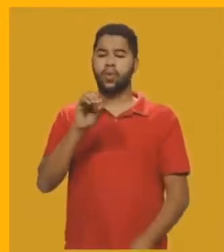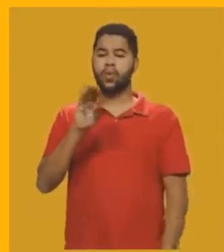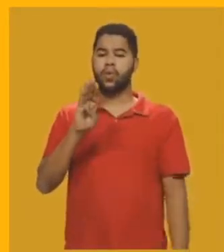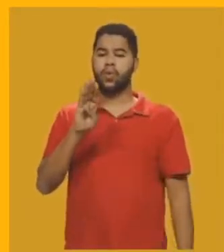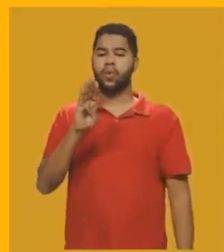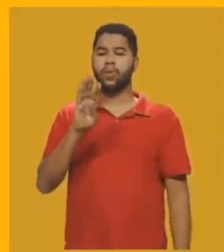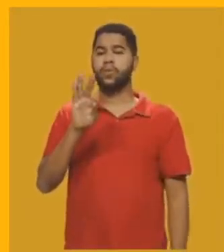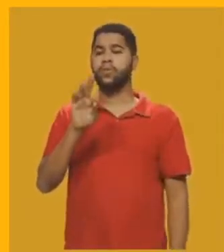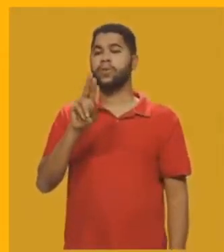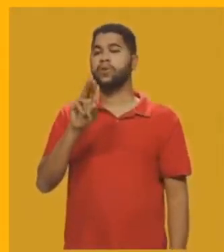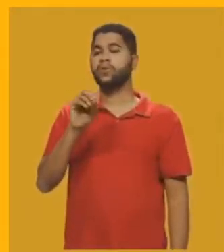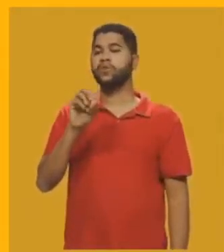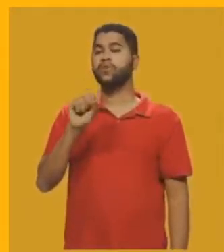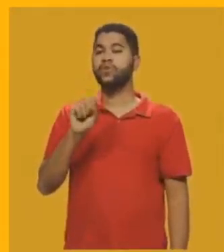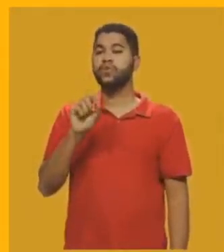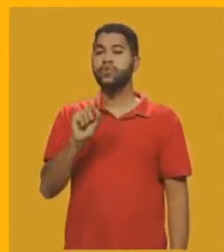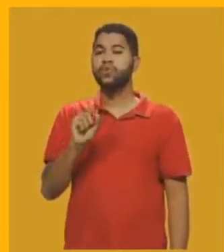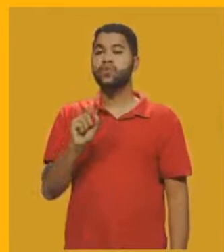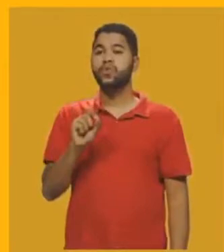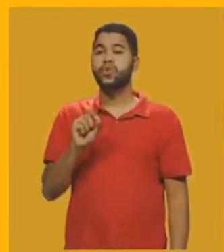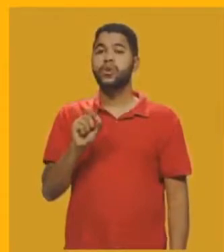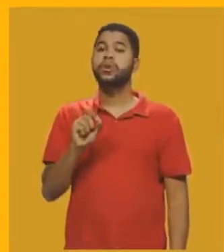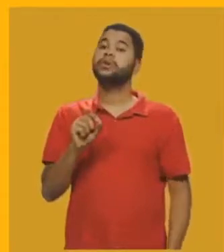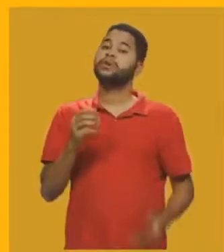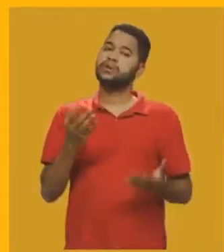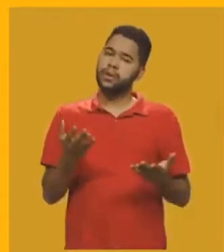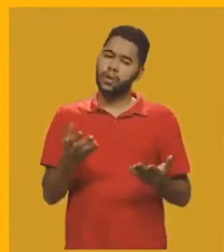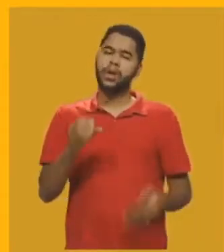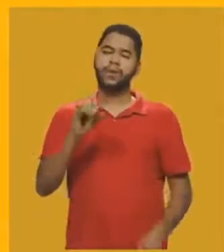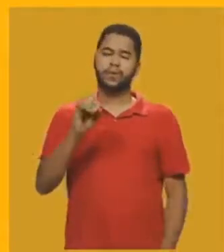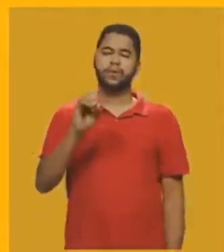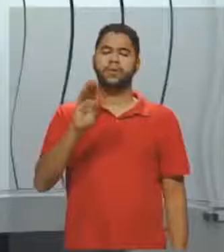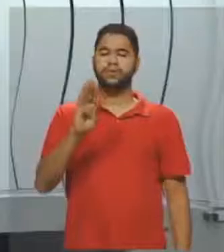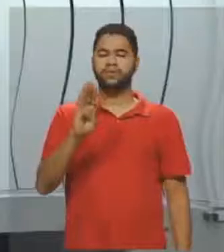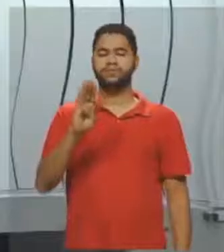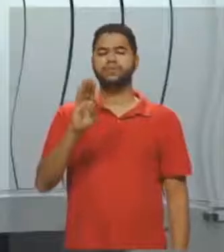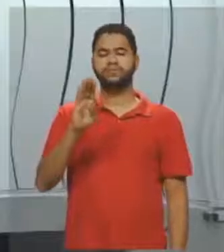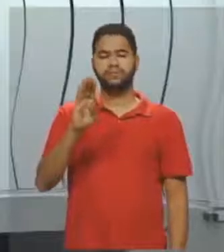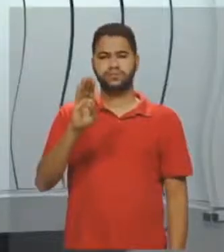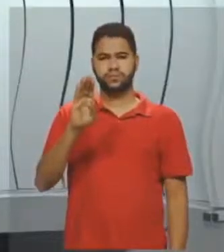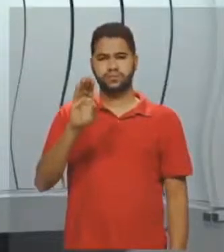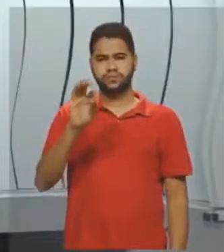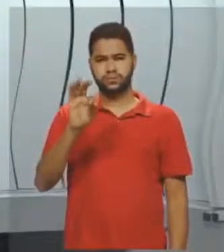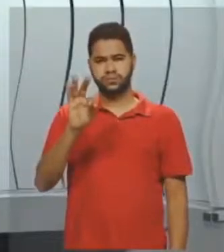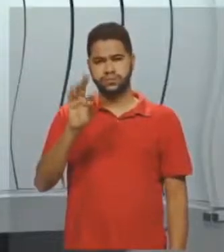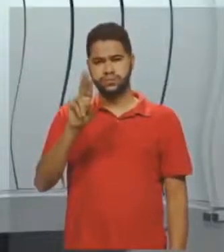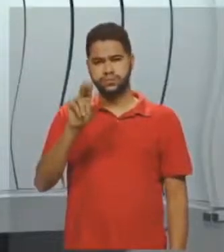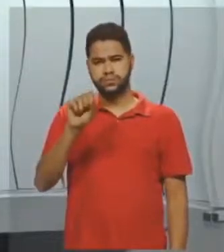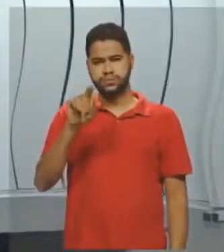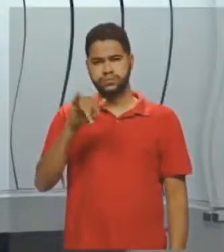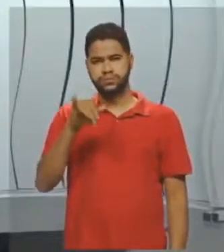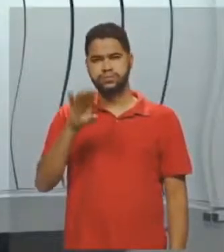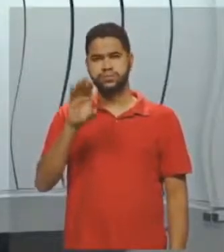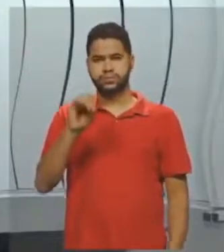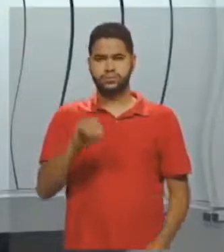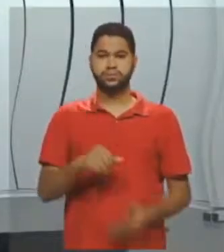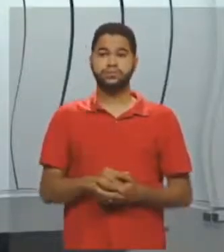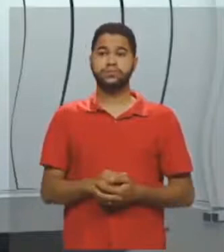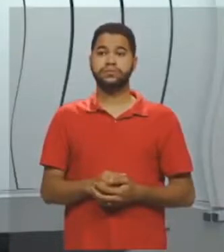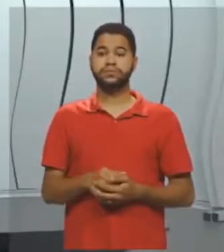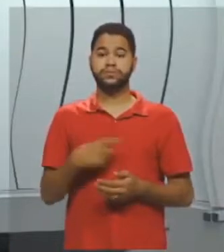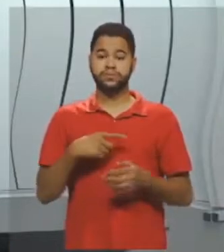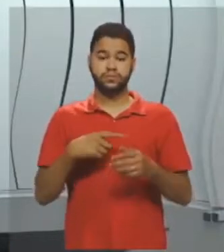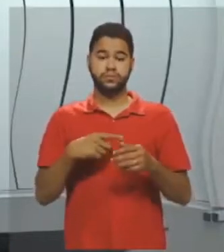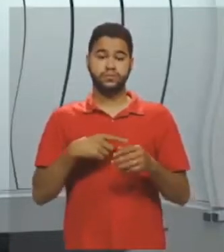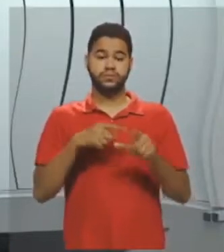Então, ele é chamado de triângulo obtusângulo. Esses dois ângulos, 15